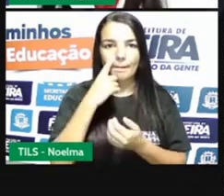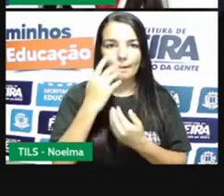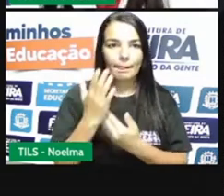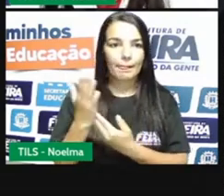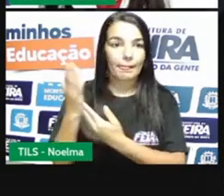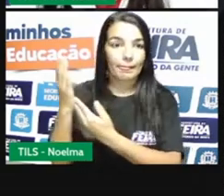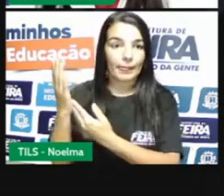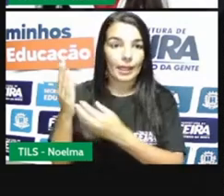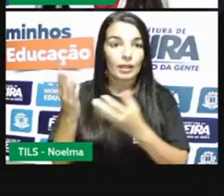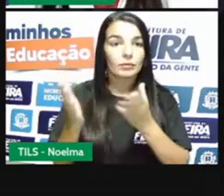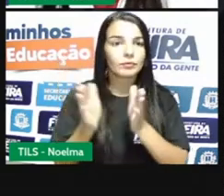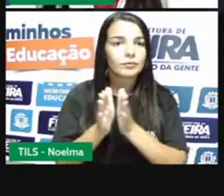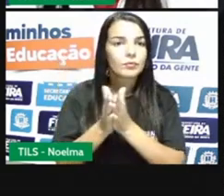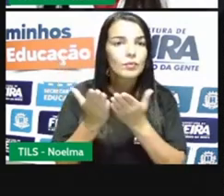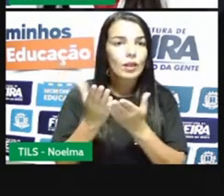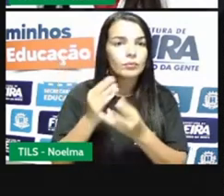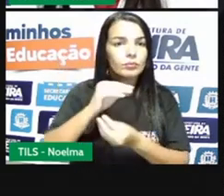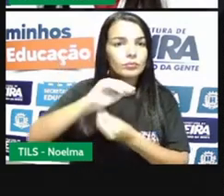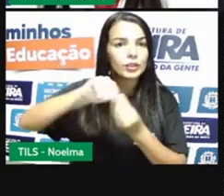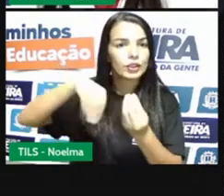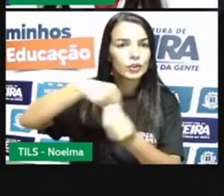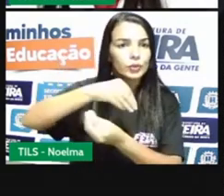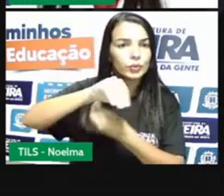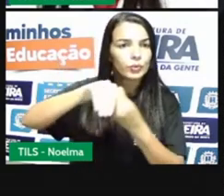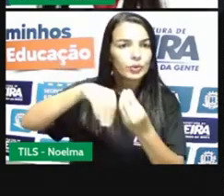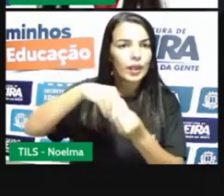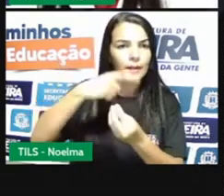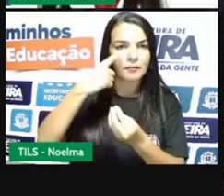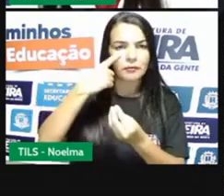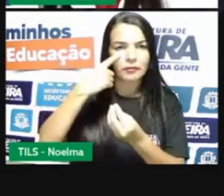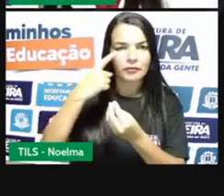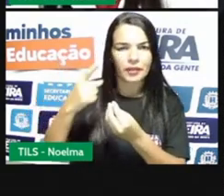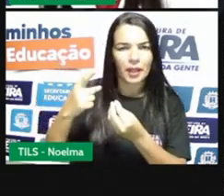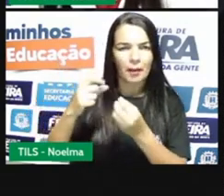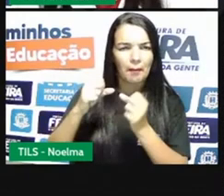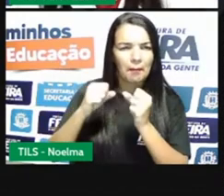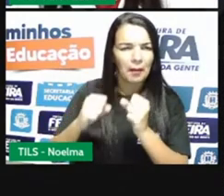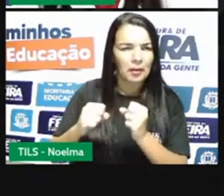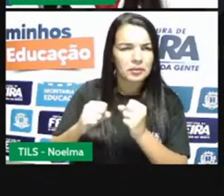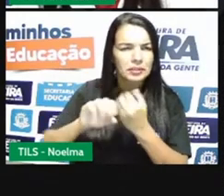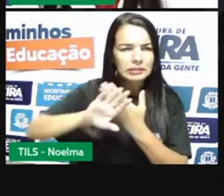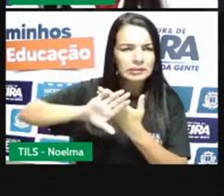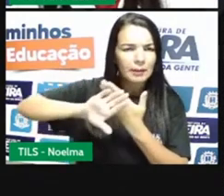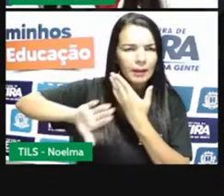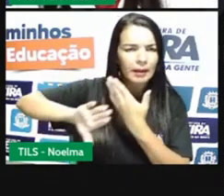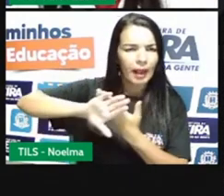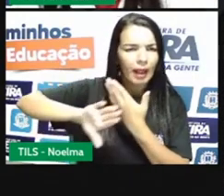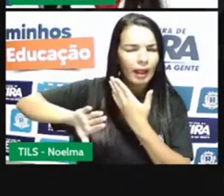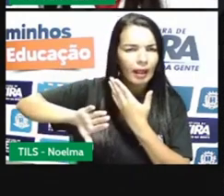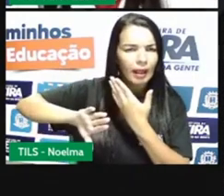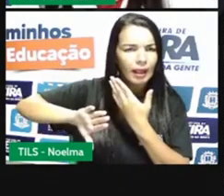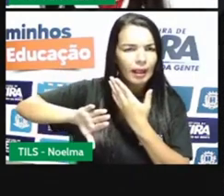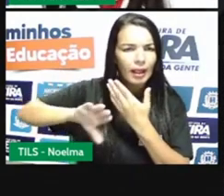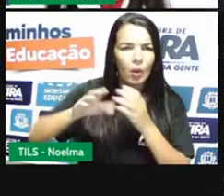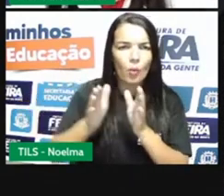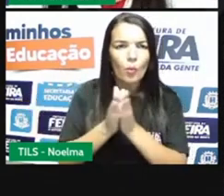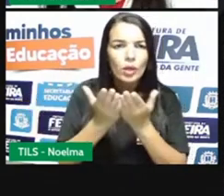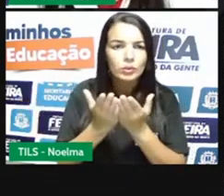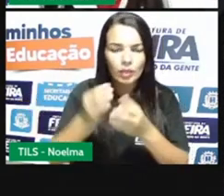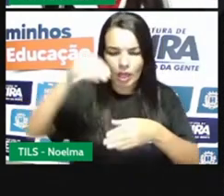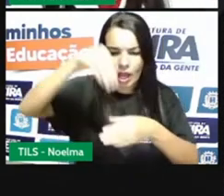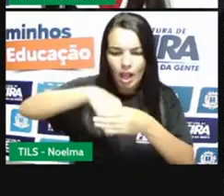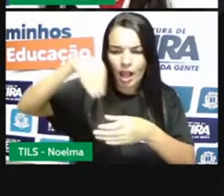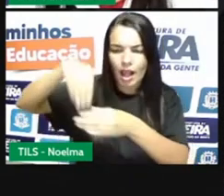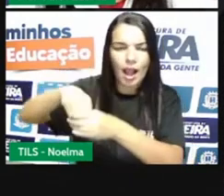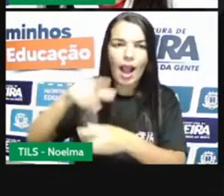Quando fazemos a mistura do soro caseiro, podemos distinguir o sal e o açúcar que foram diluídos nela? Depois que a gente